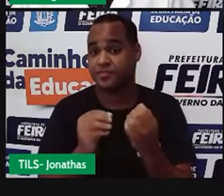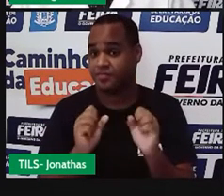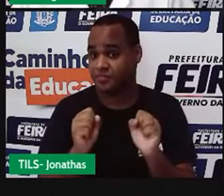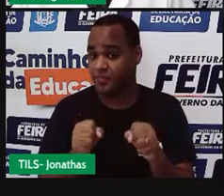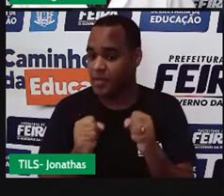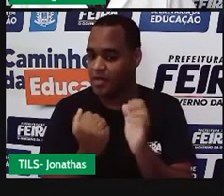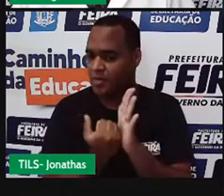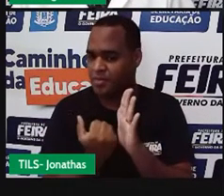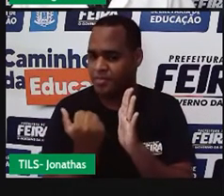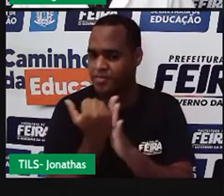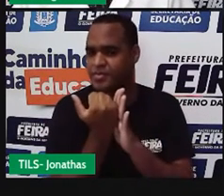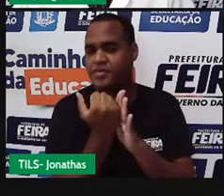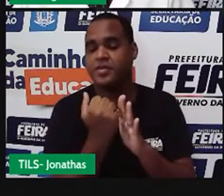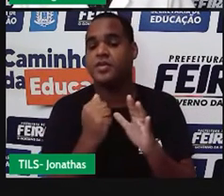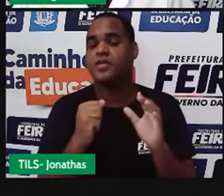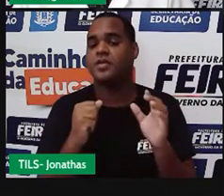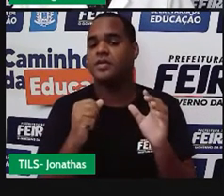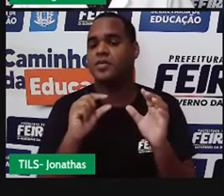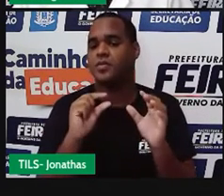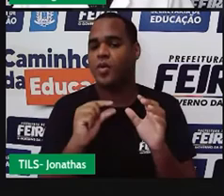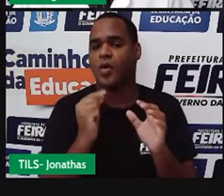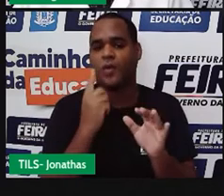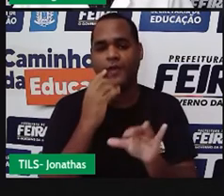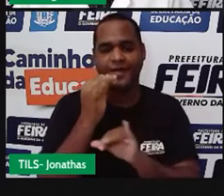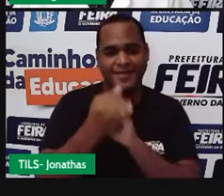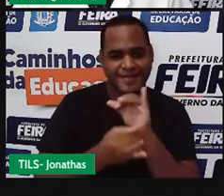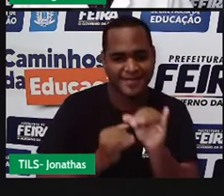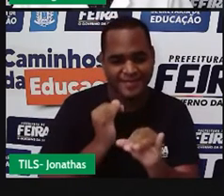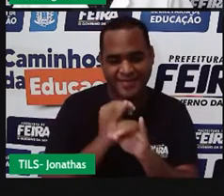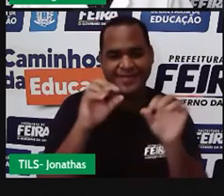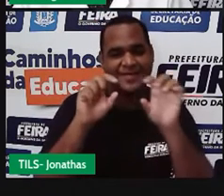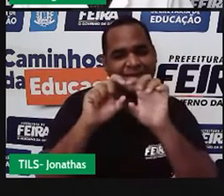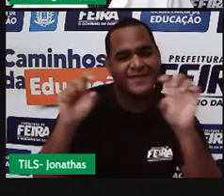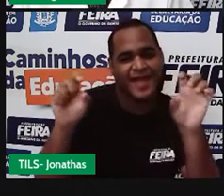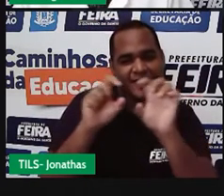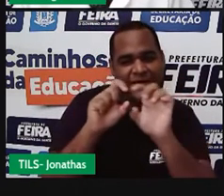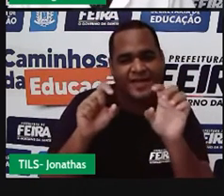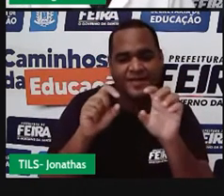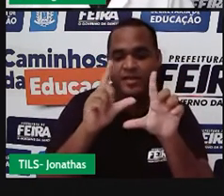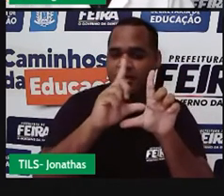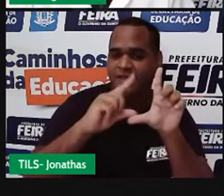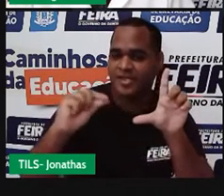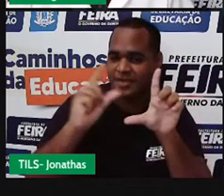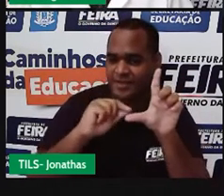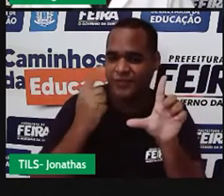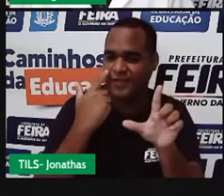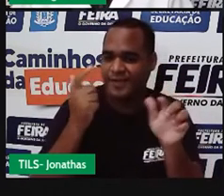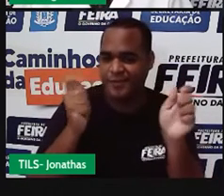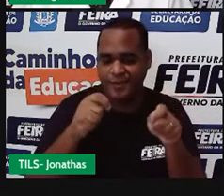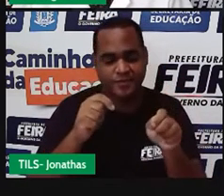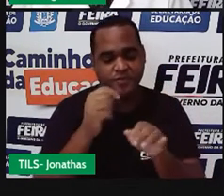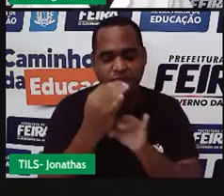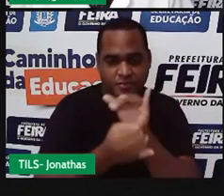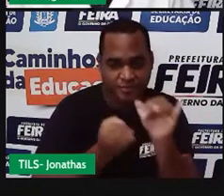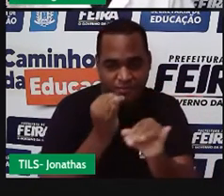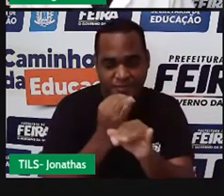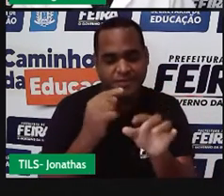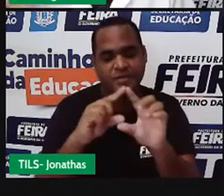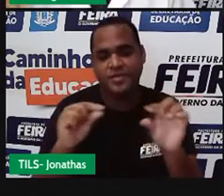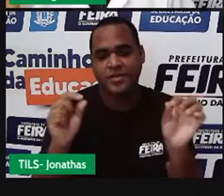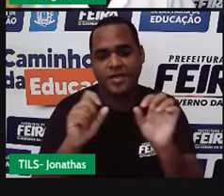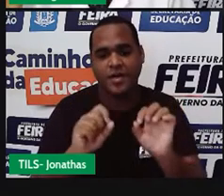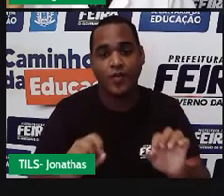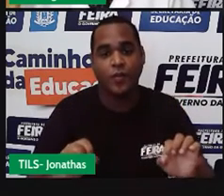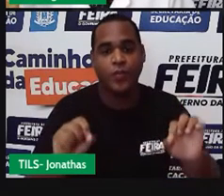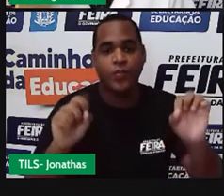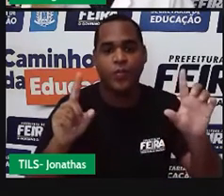personagem acessando esse linkzinho aqui, que a gente deixa aí na descrição da aula, para